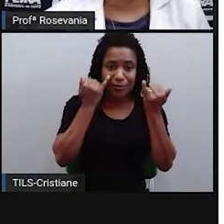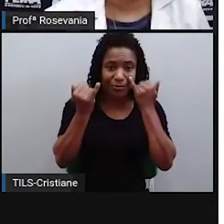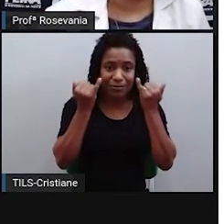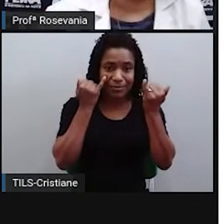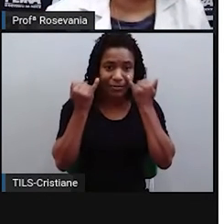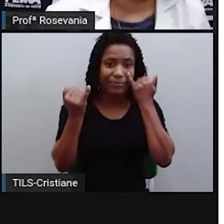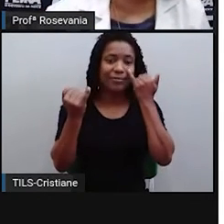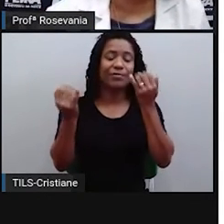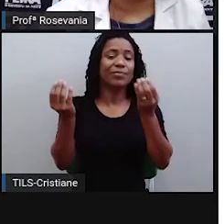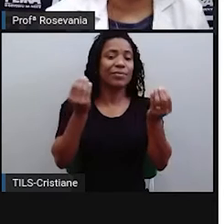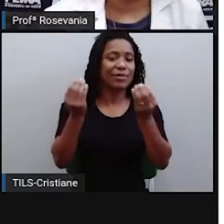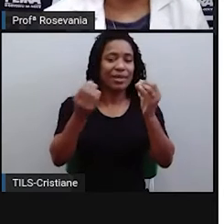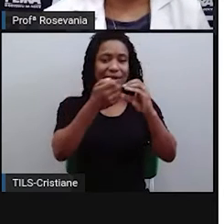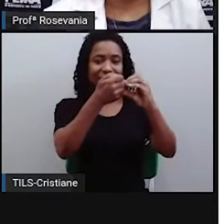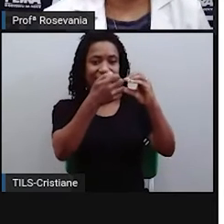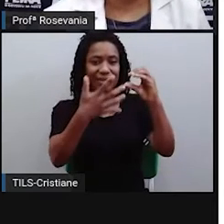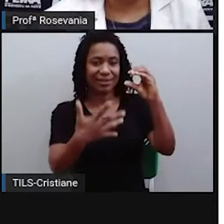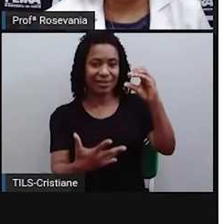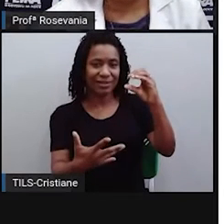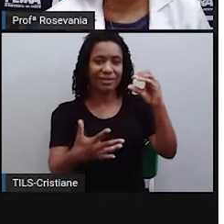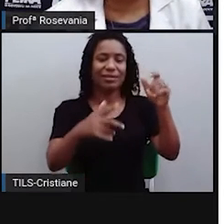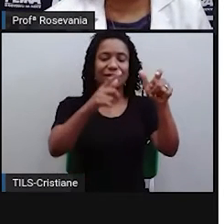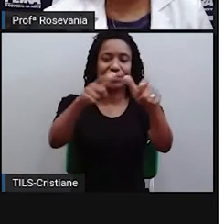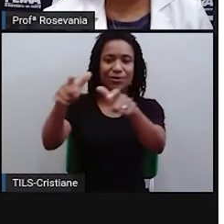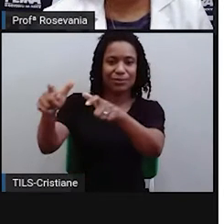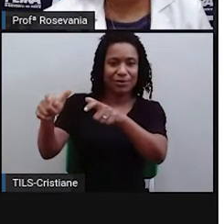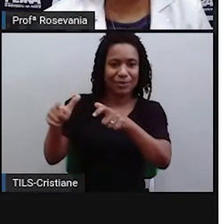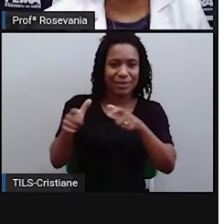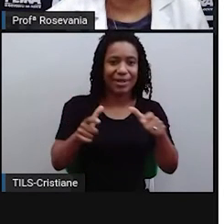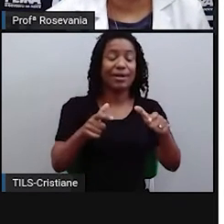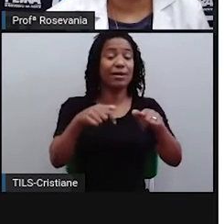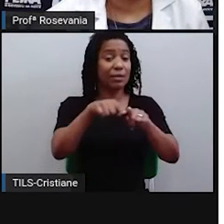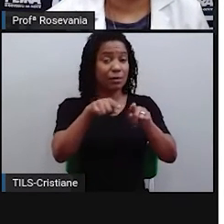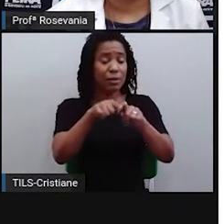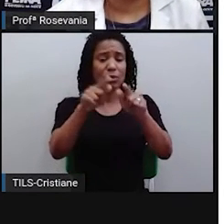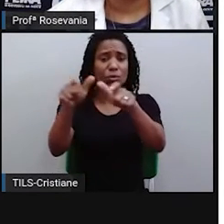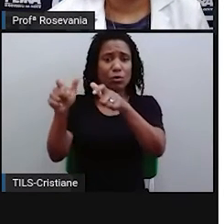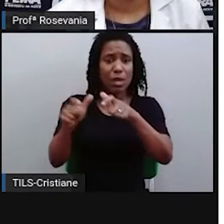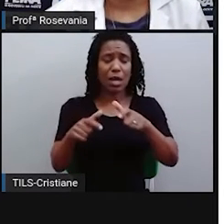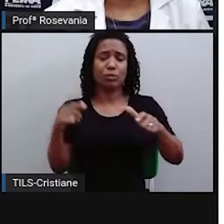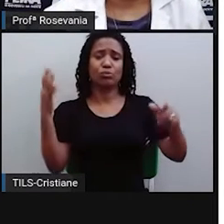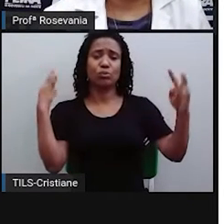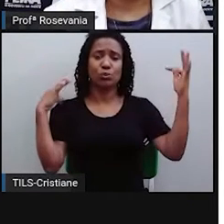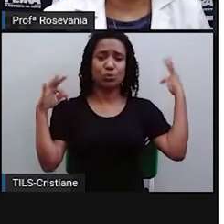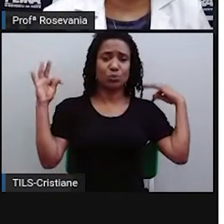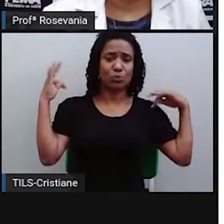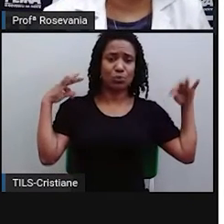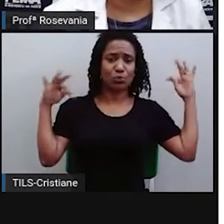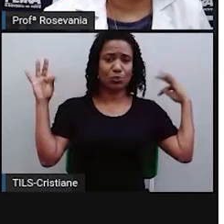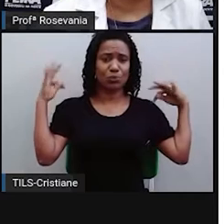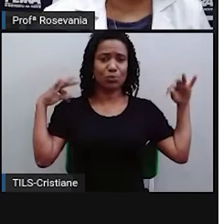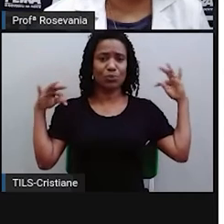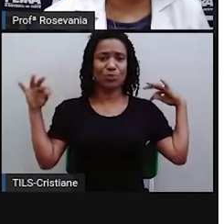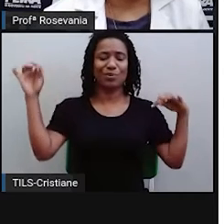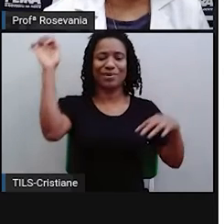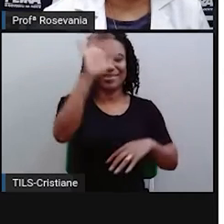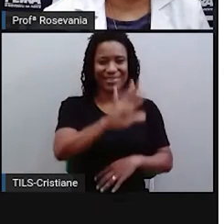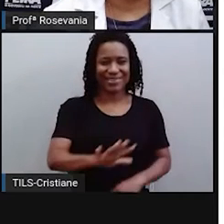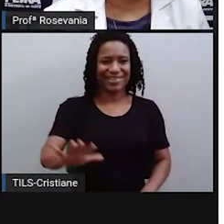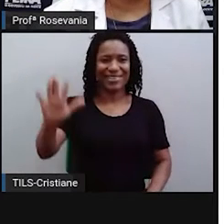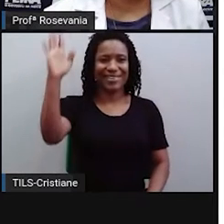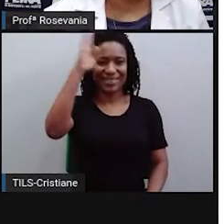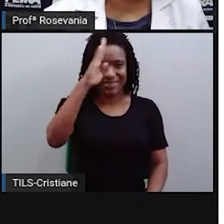físicos, pontos ligados também a pontos turísticos do nosso país e que, de qualquer forma,